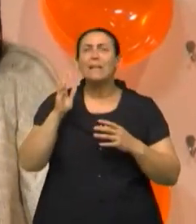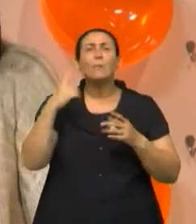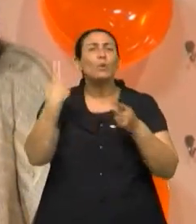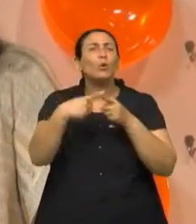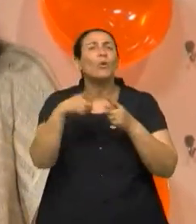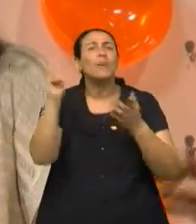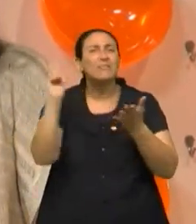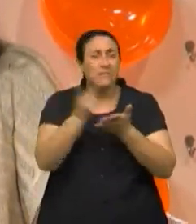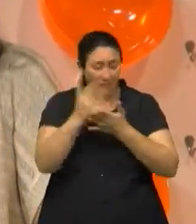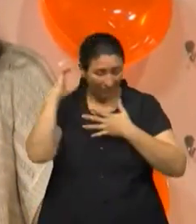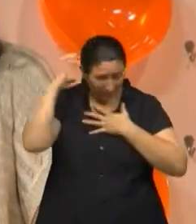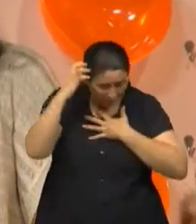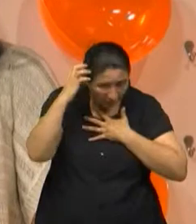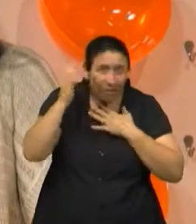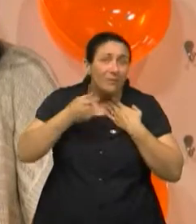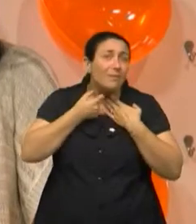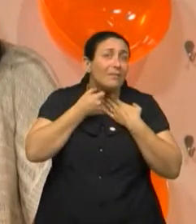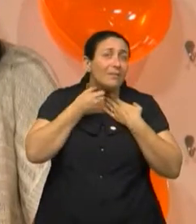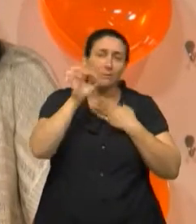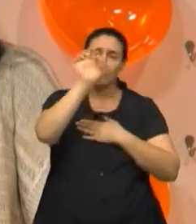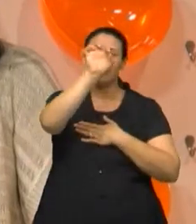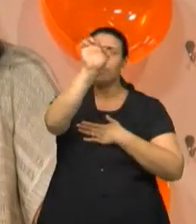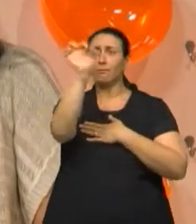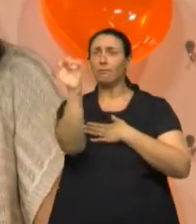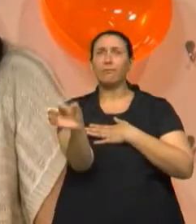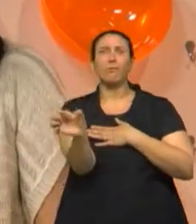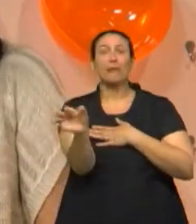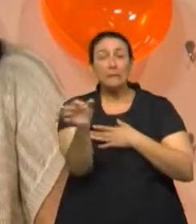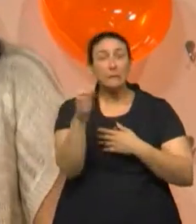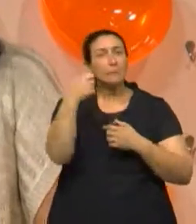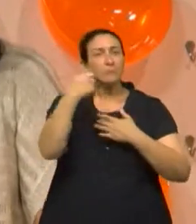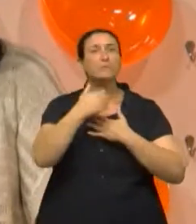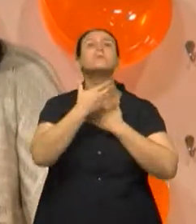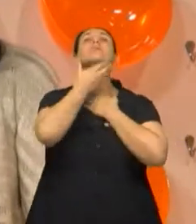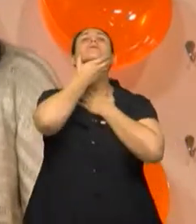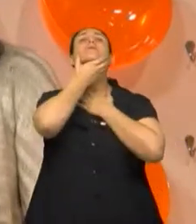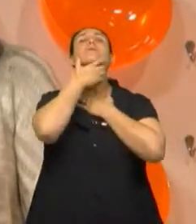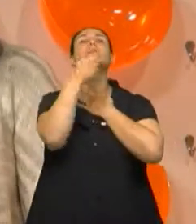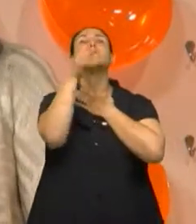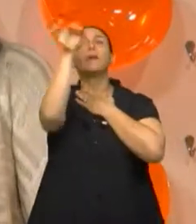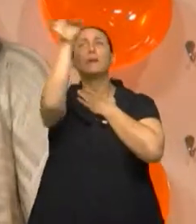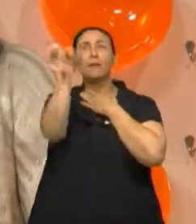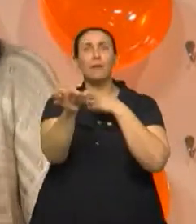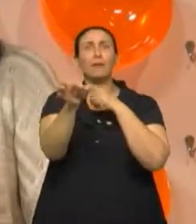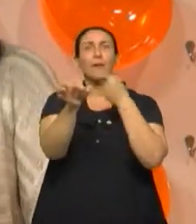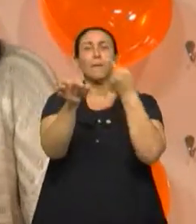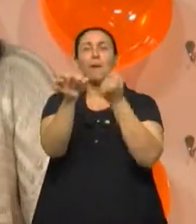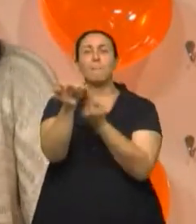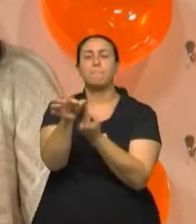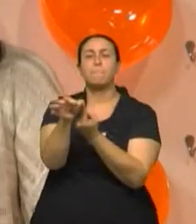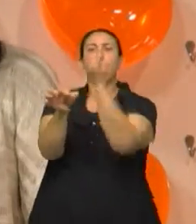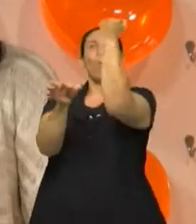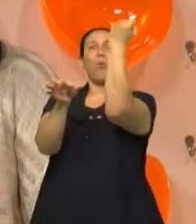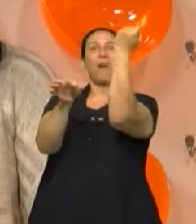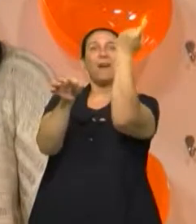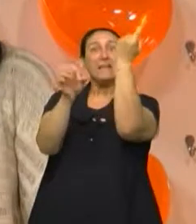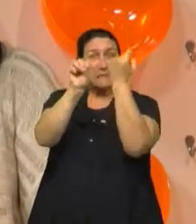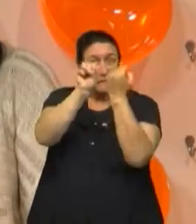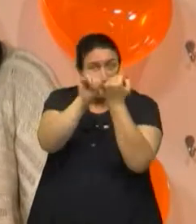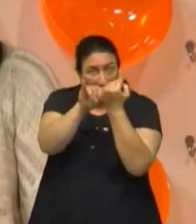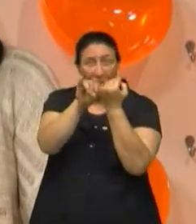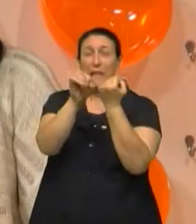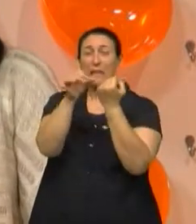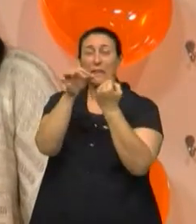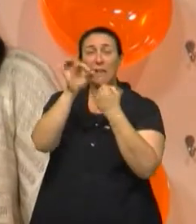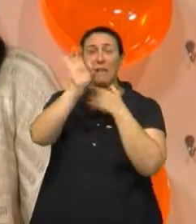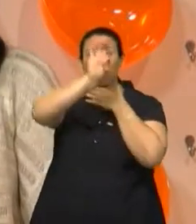faz essa via aqui ficar mais obstruída. Então sempre no engasgo, numa obstrução respiratória, o